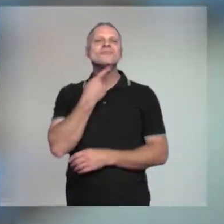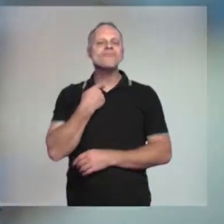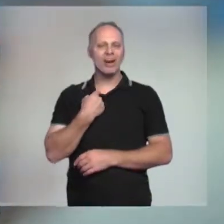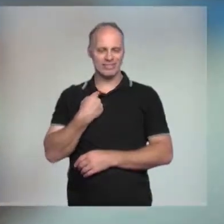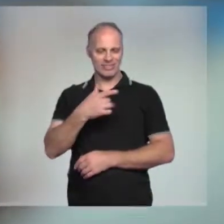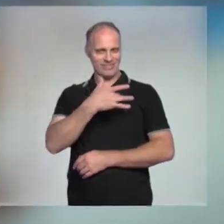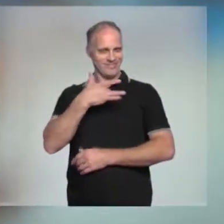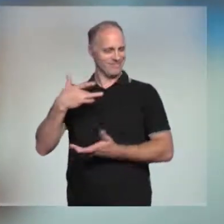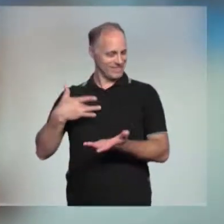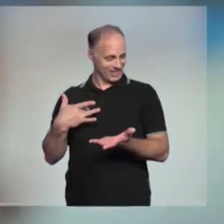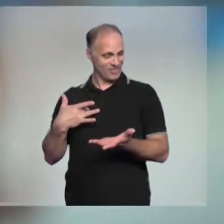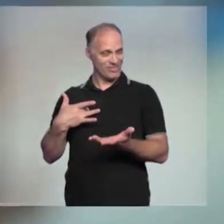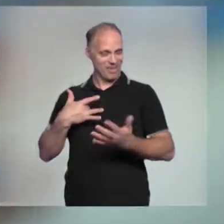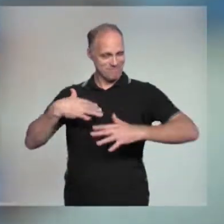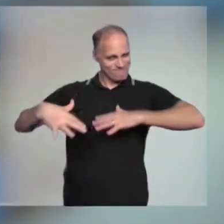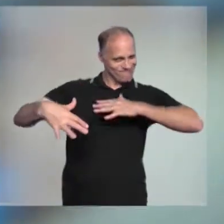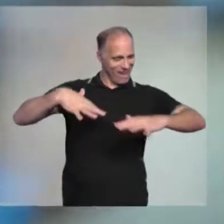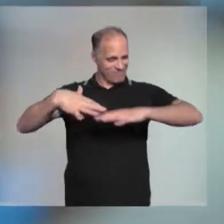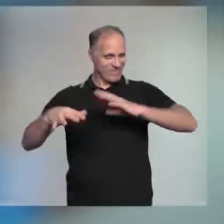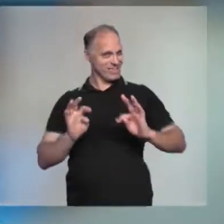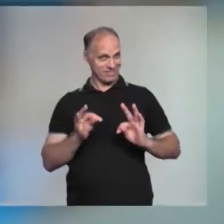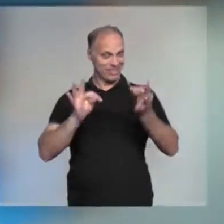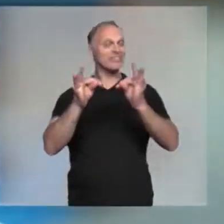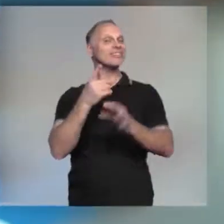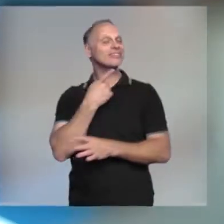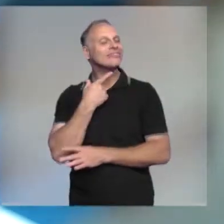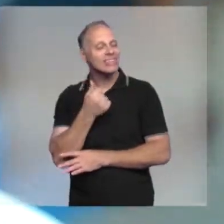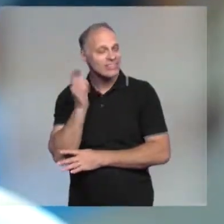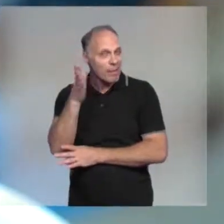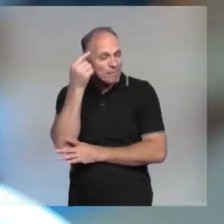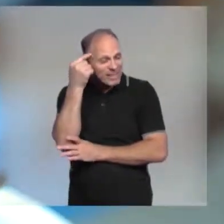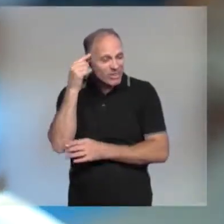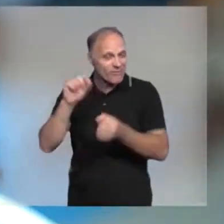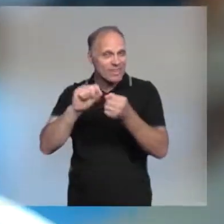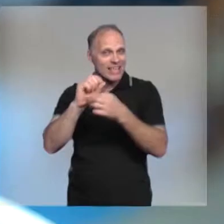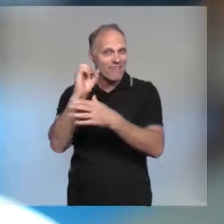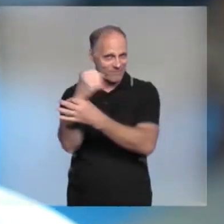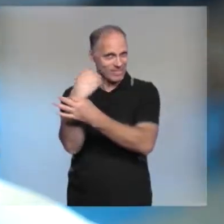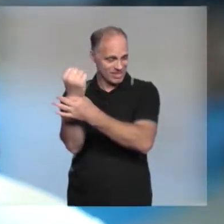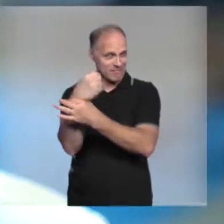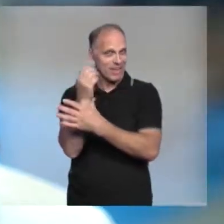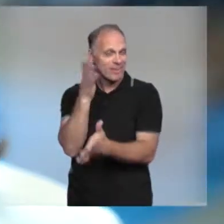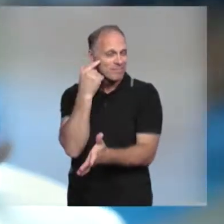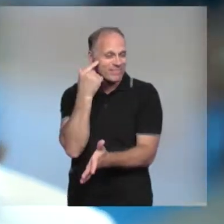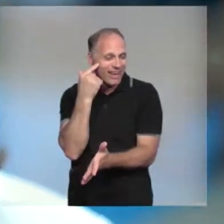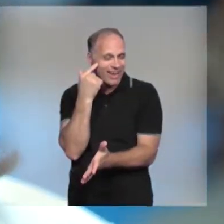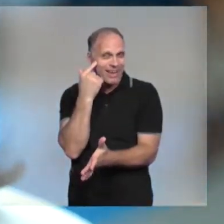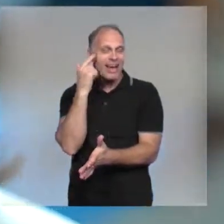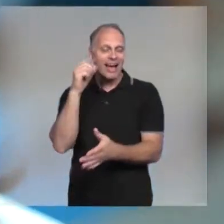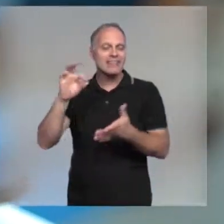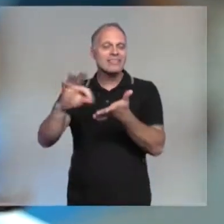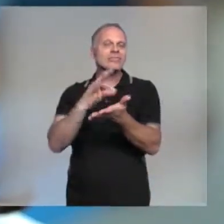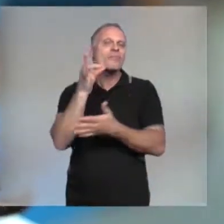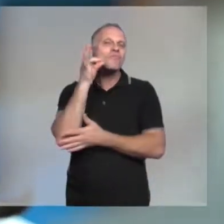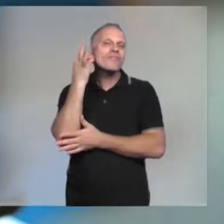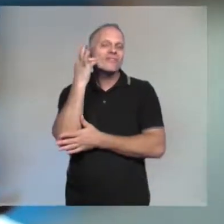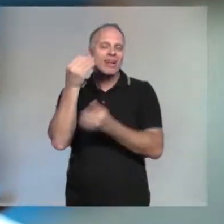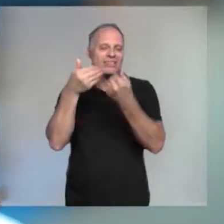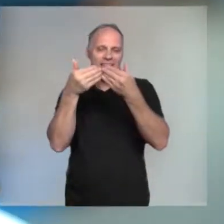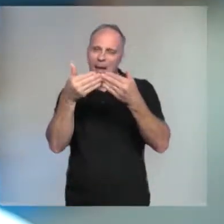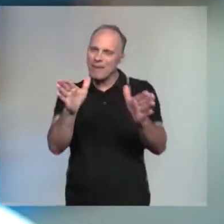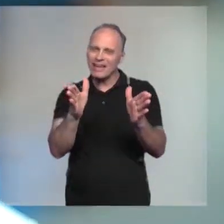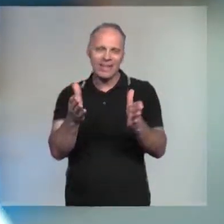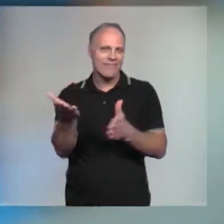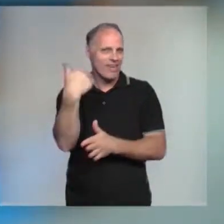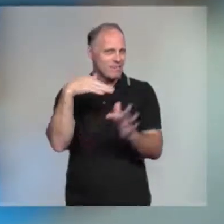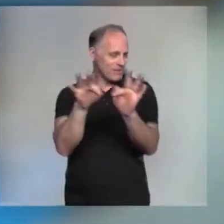Gosta da área da saúde, do movimento e da tecnologia? Já pensou em fazer fisioterapia? As inscrições para o vestibular